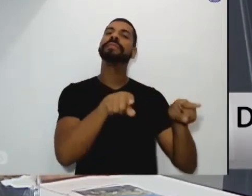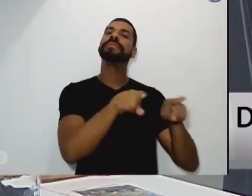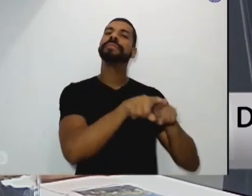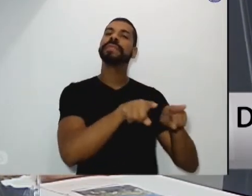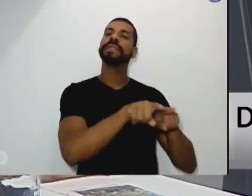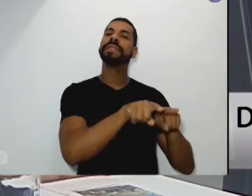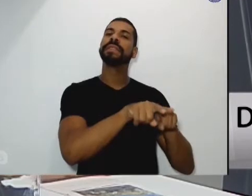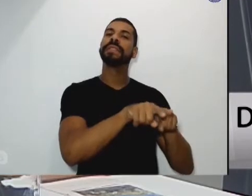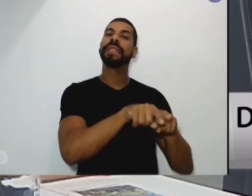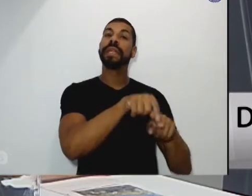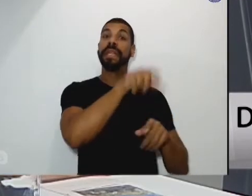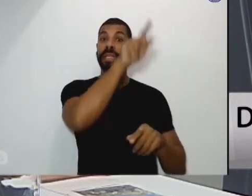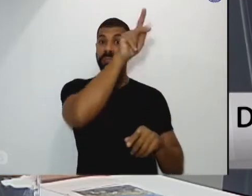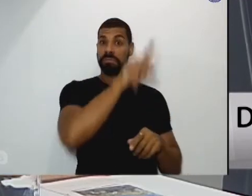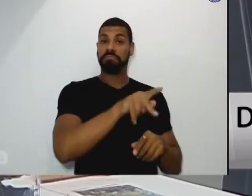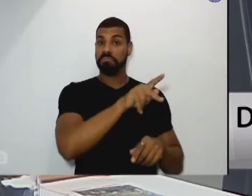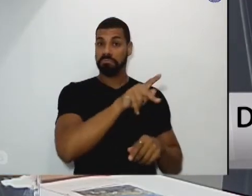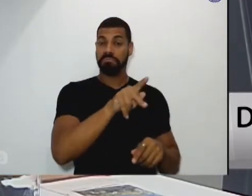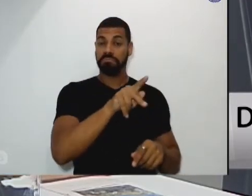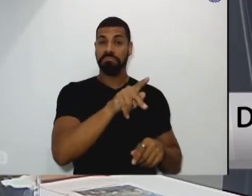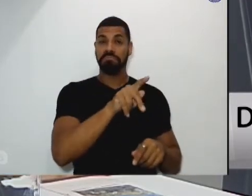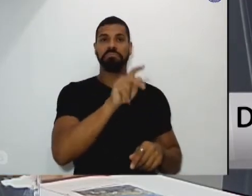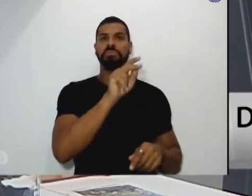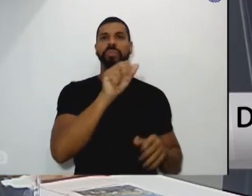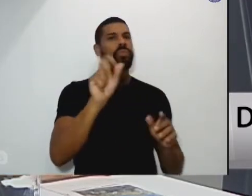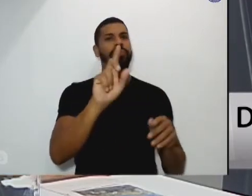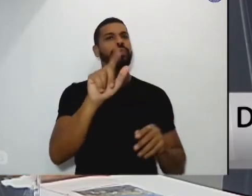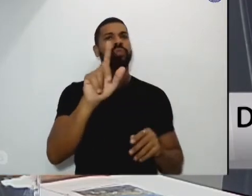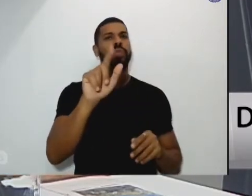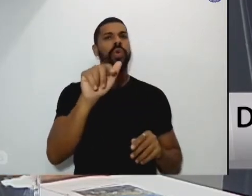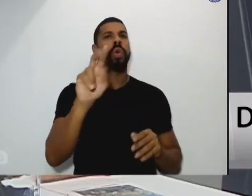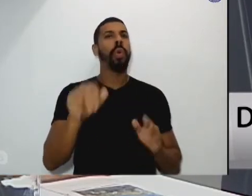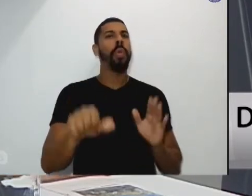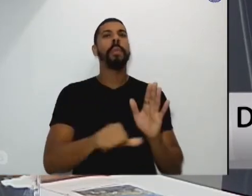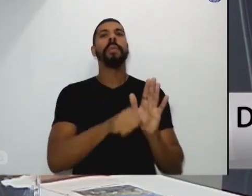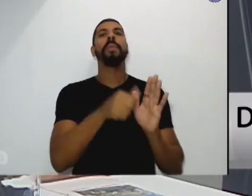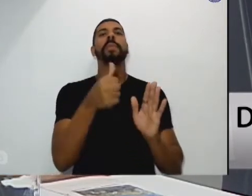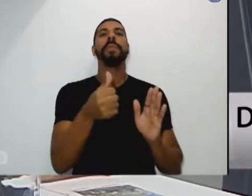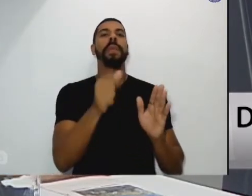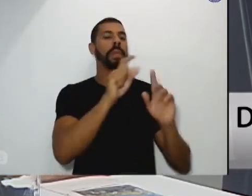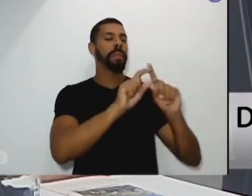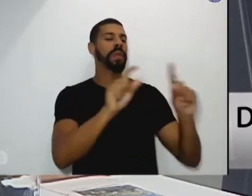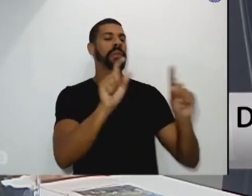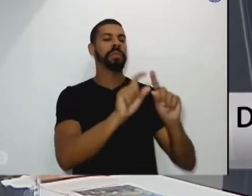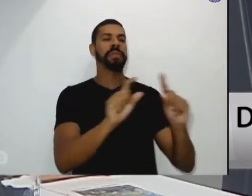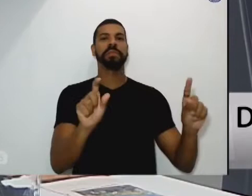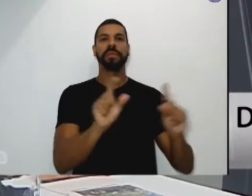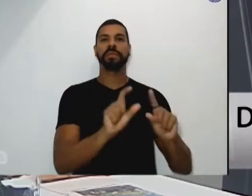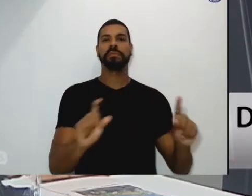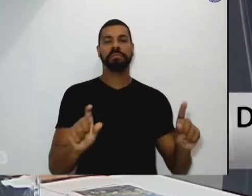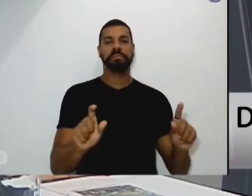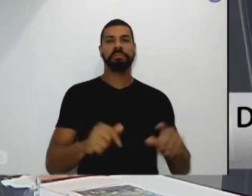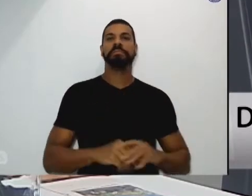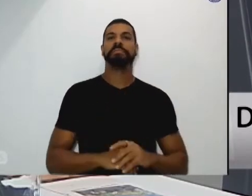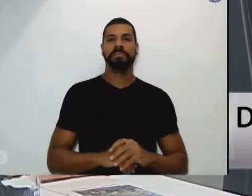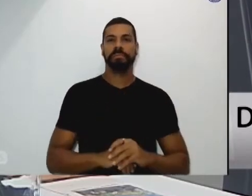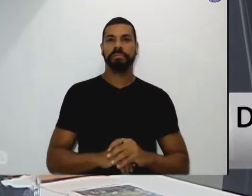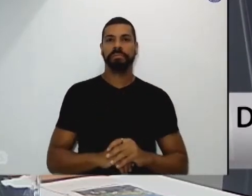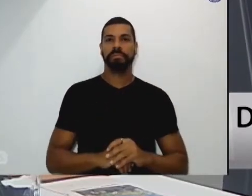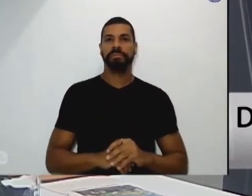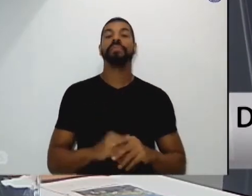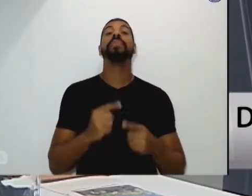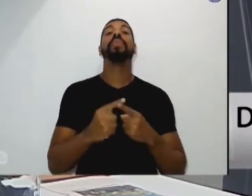Francisco não é o primeiro Papa a escrever mensagem por ocasião do início da quaresma